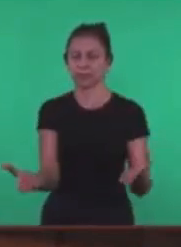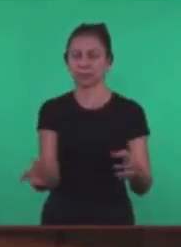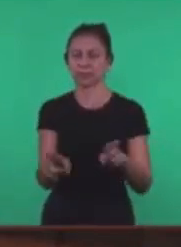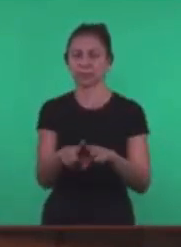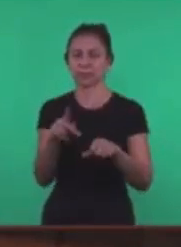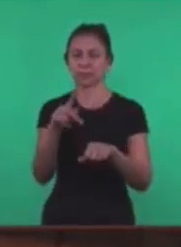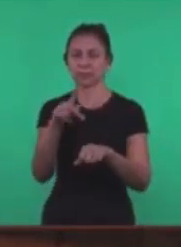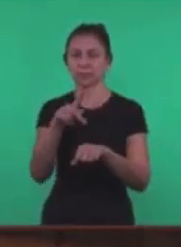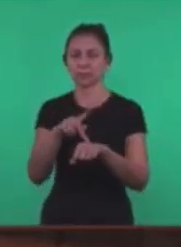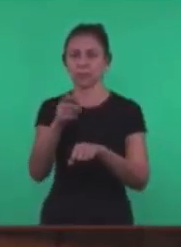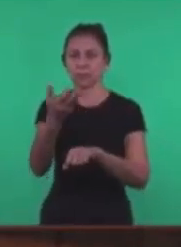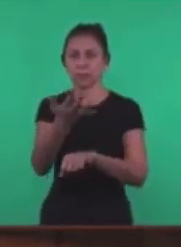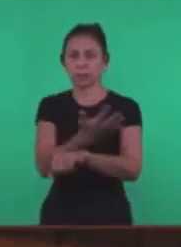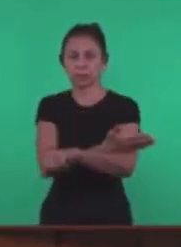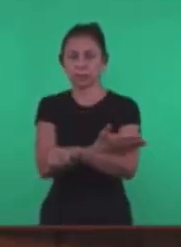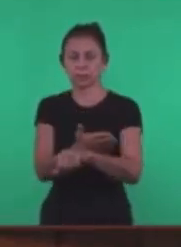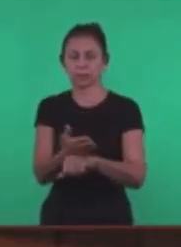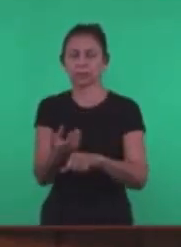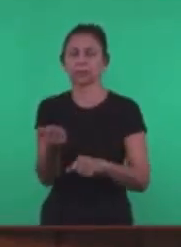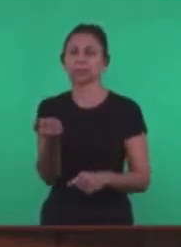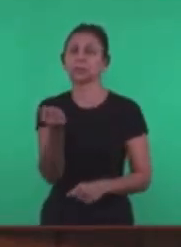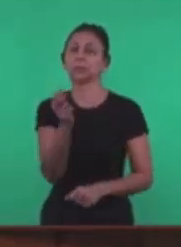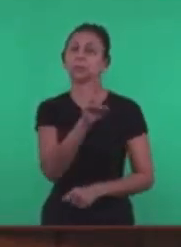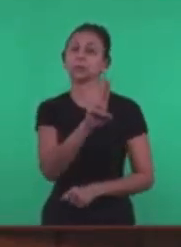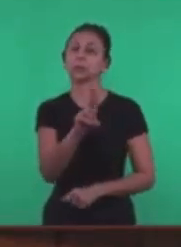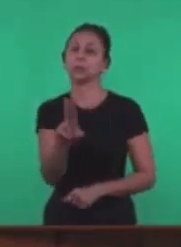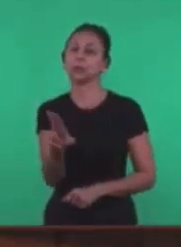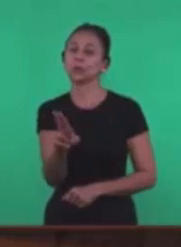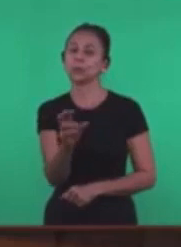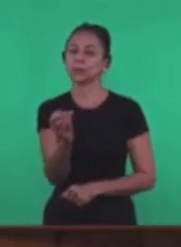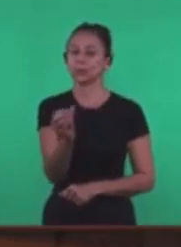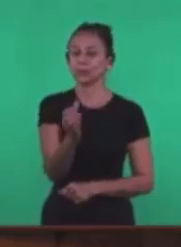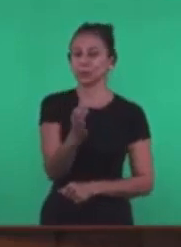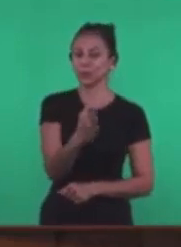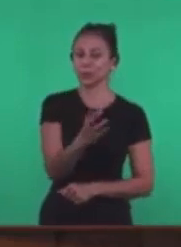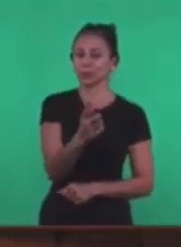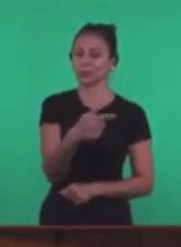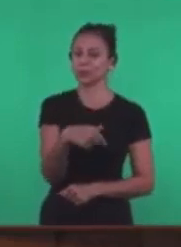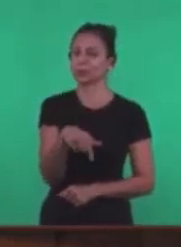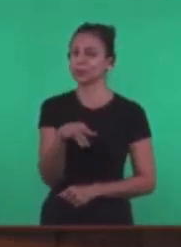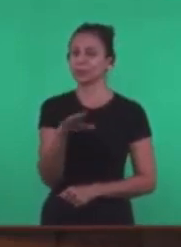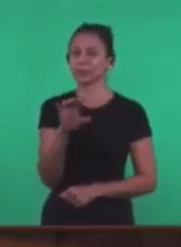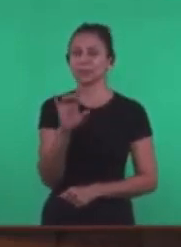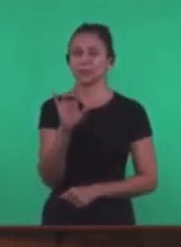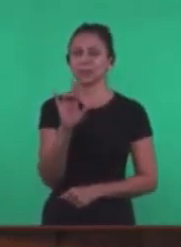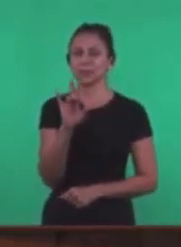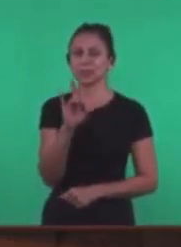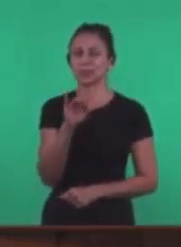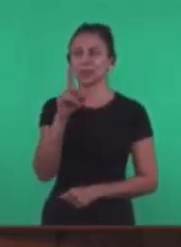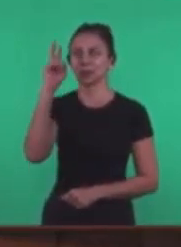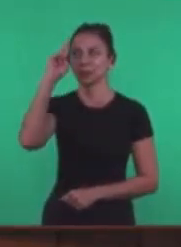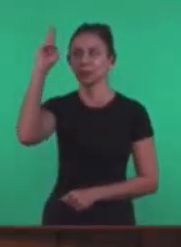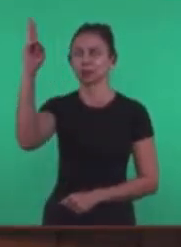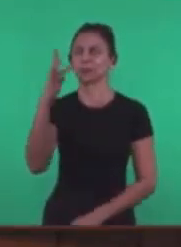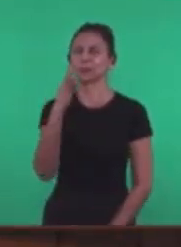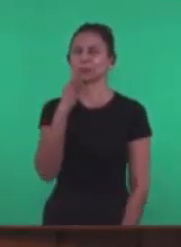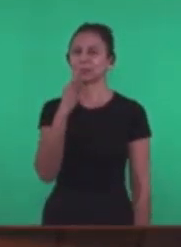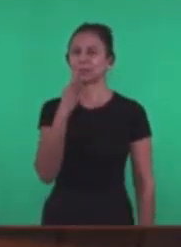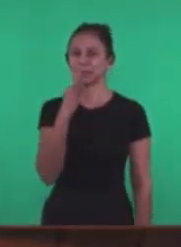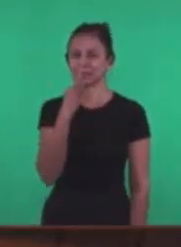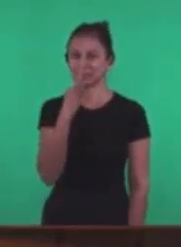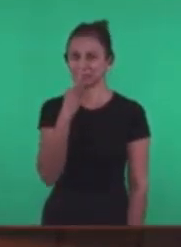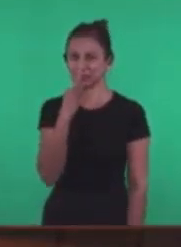Um novo nome Escrito O qual Ninguém conhece Senão aquele Que o recebe Muito bem